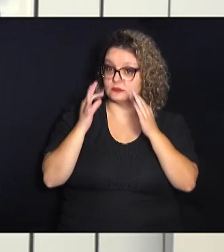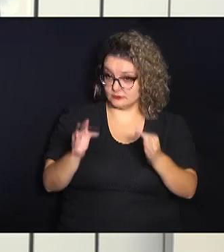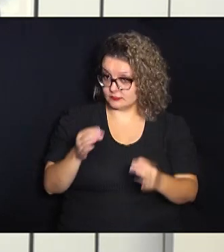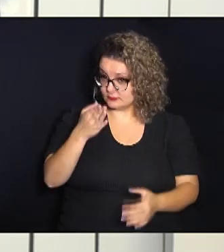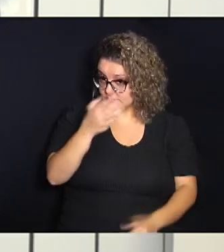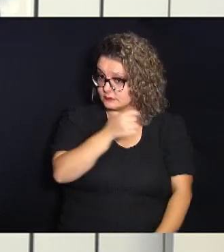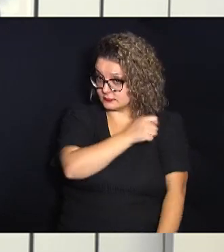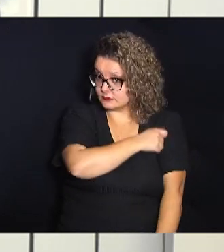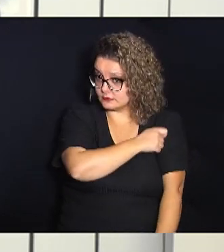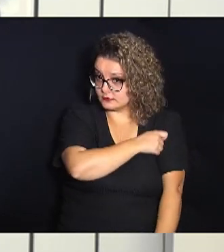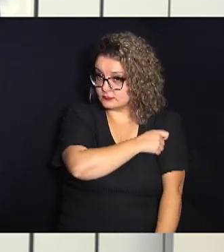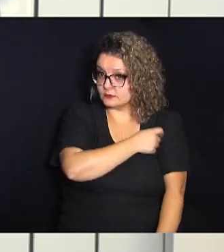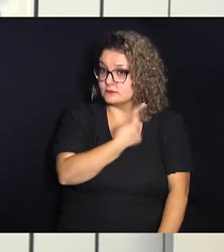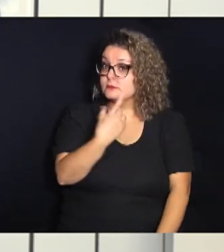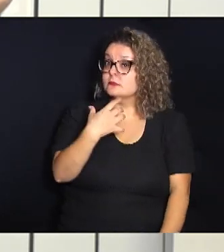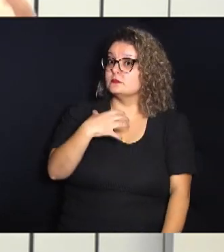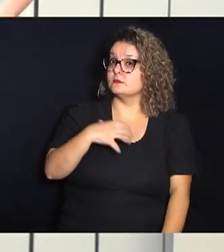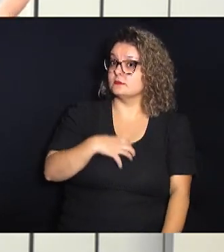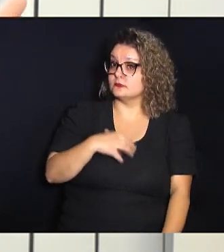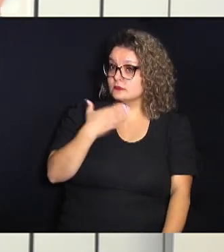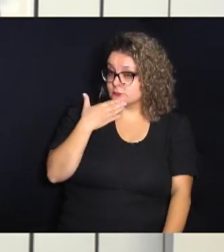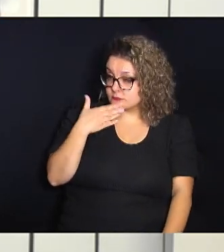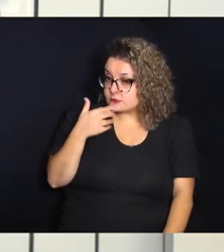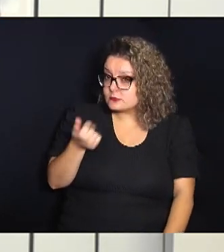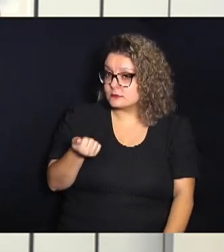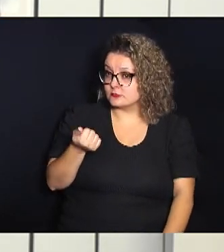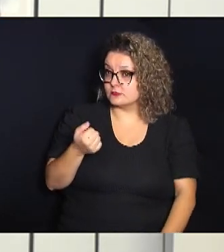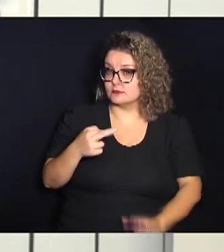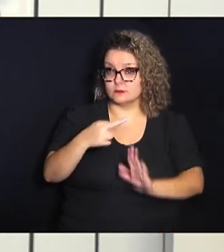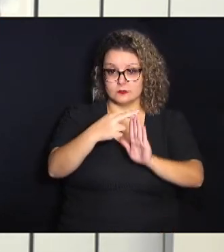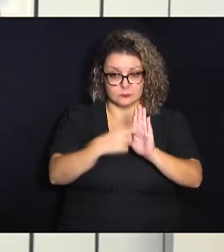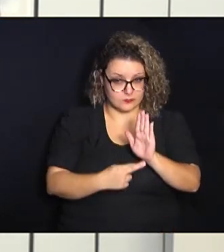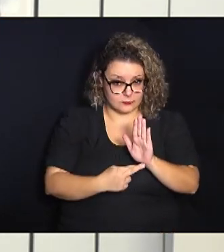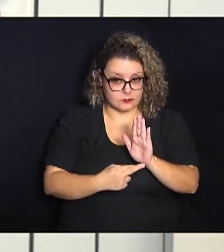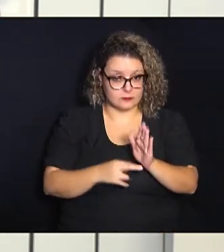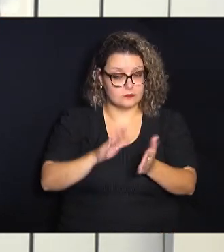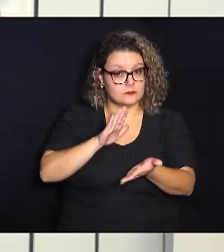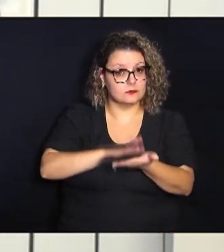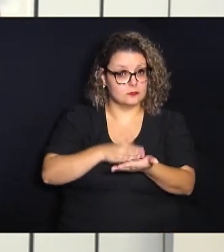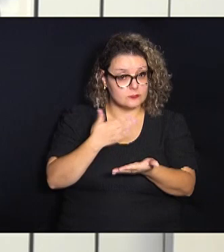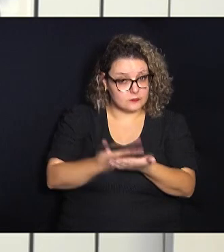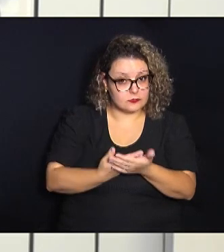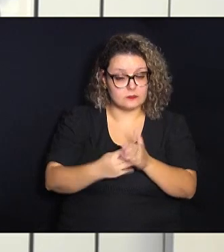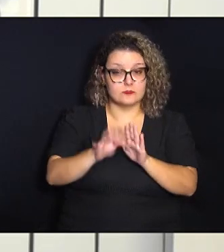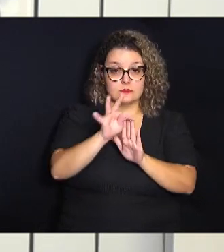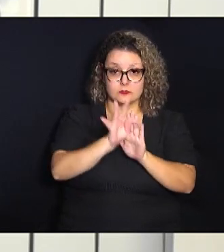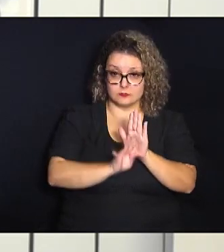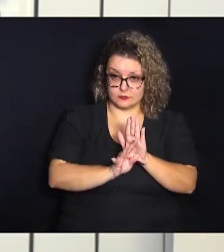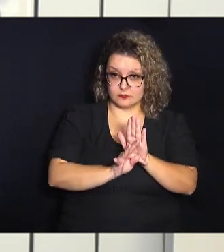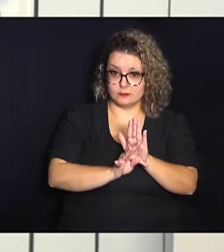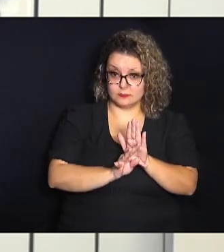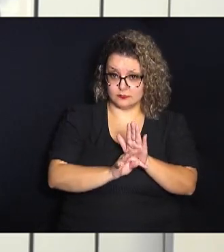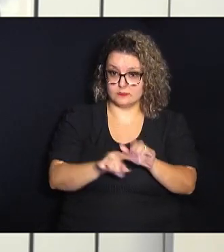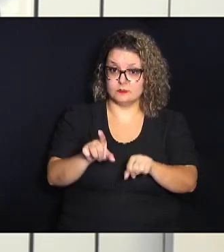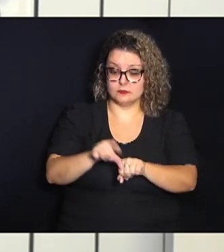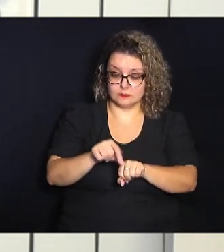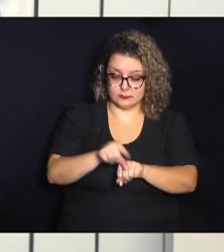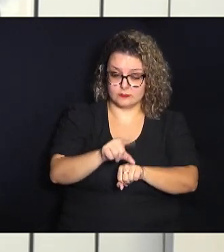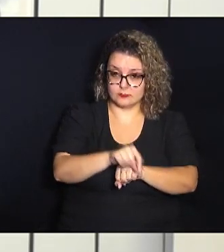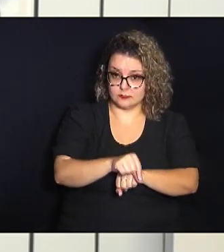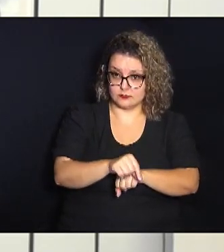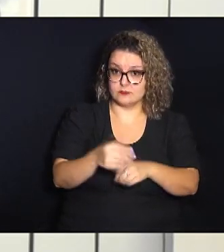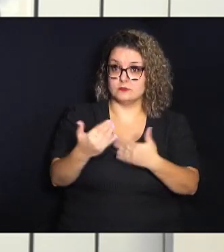uma maneira de melhorar a redação a interpretação de texto e argumentação nas